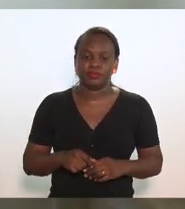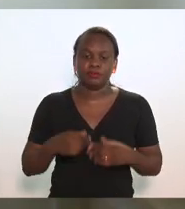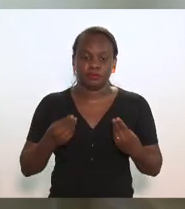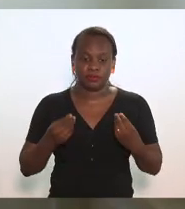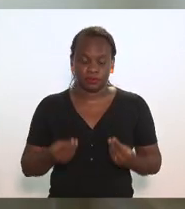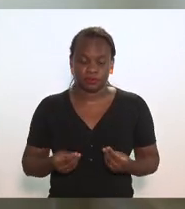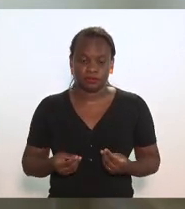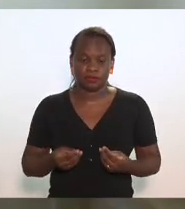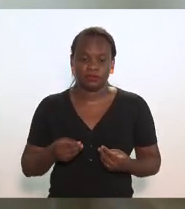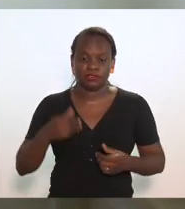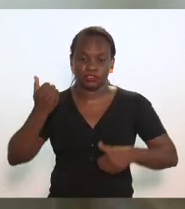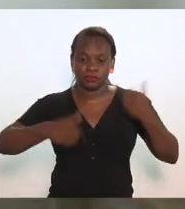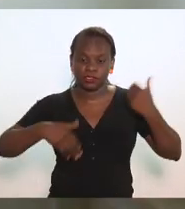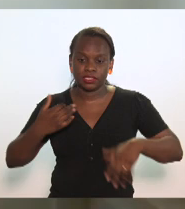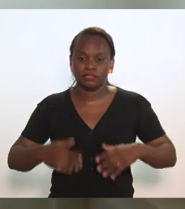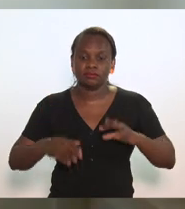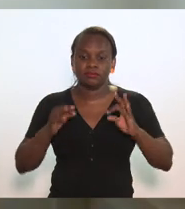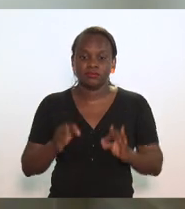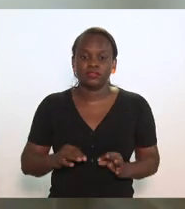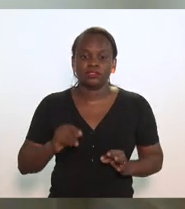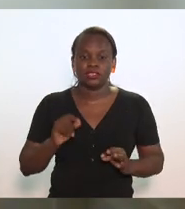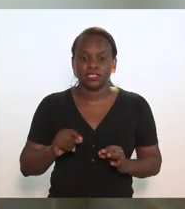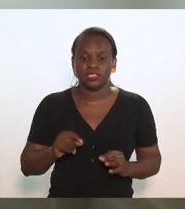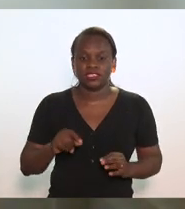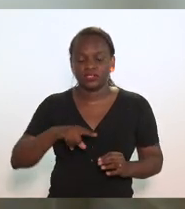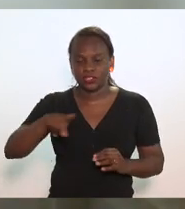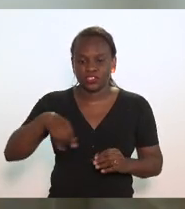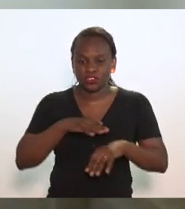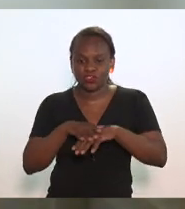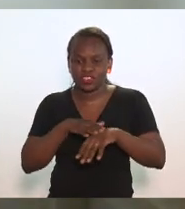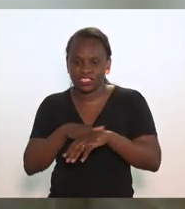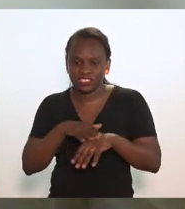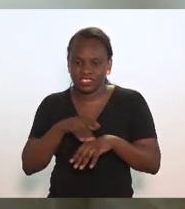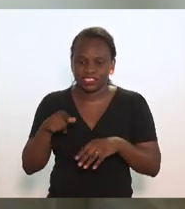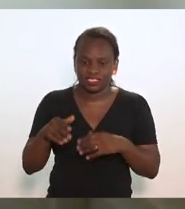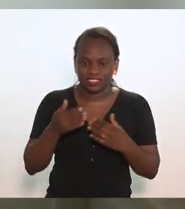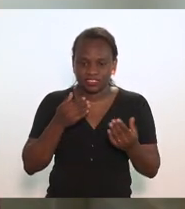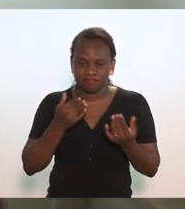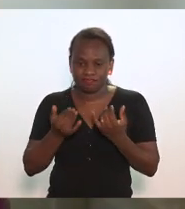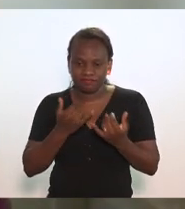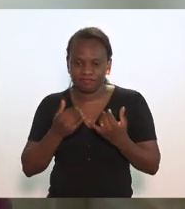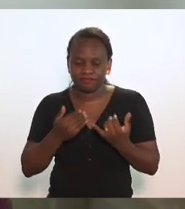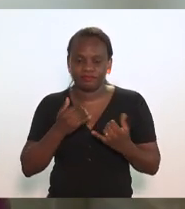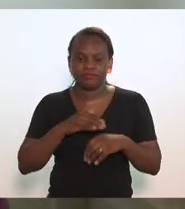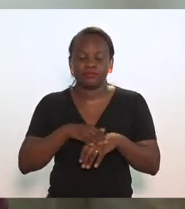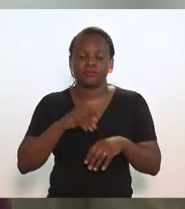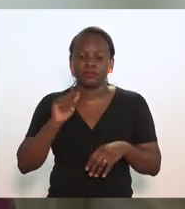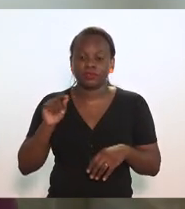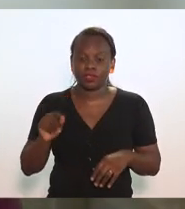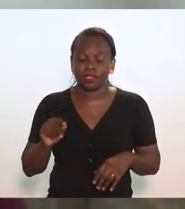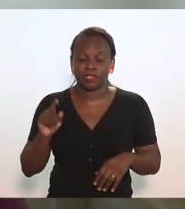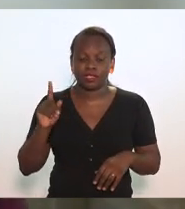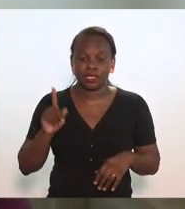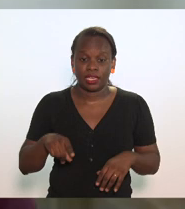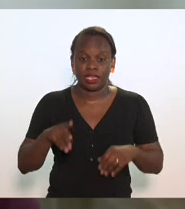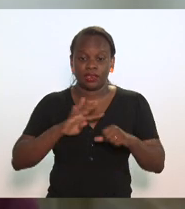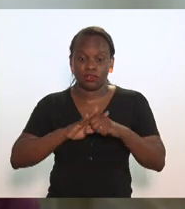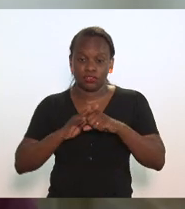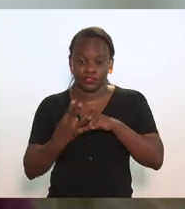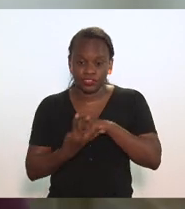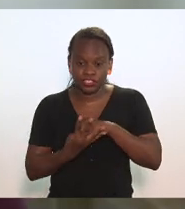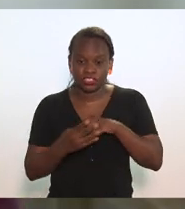discutir exatamente a questão que, informalmente, o que era a questão do Covid